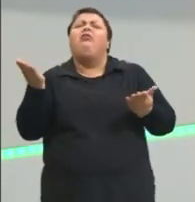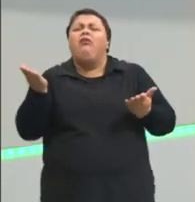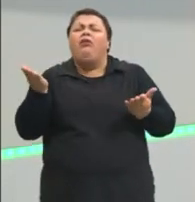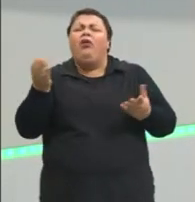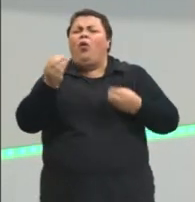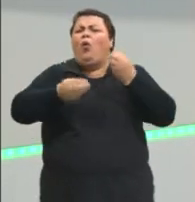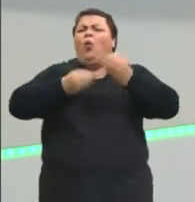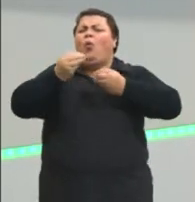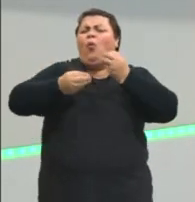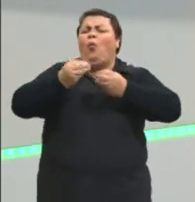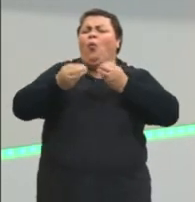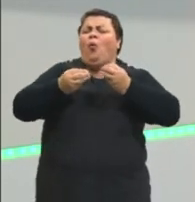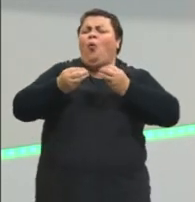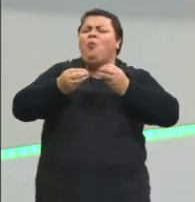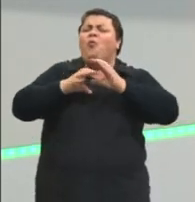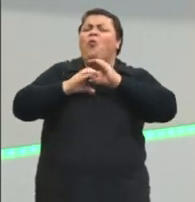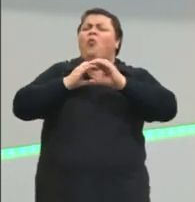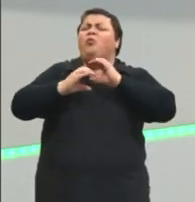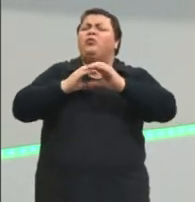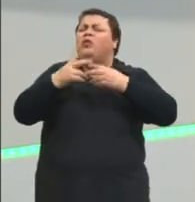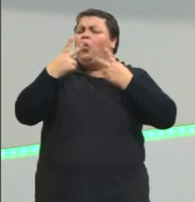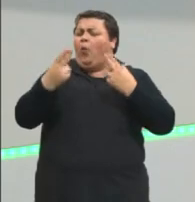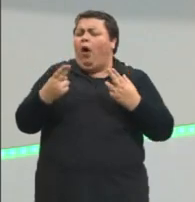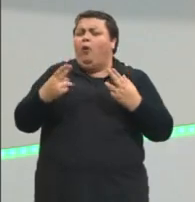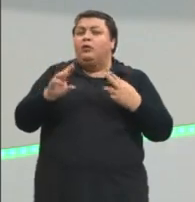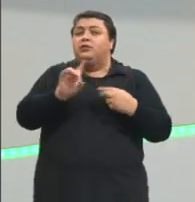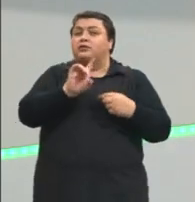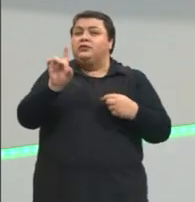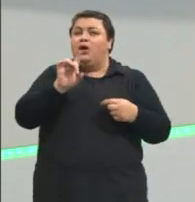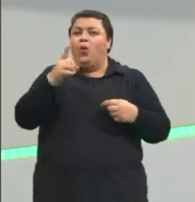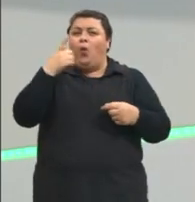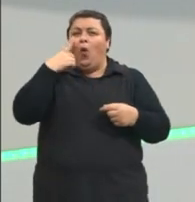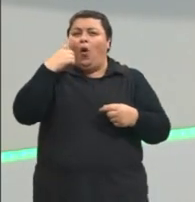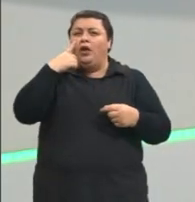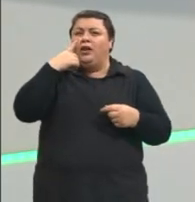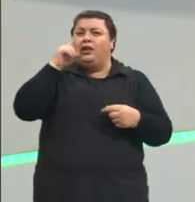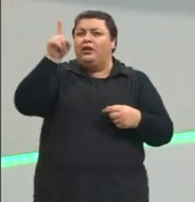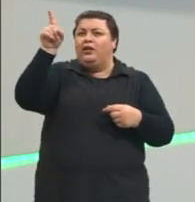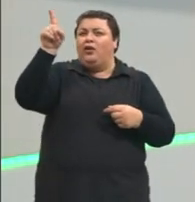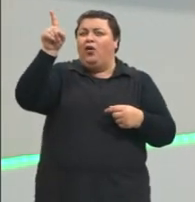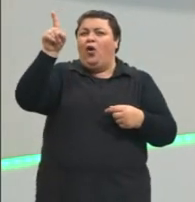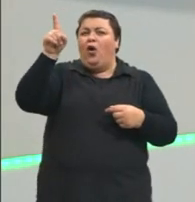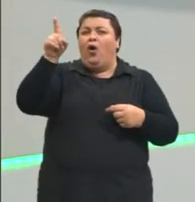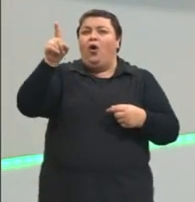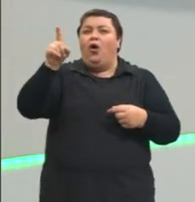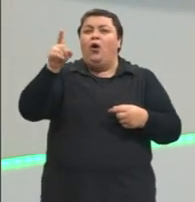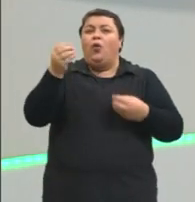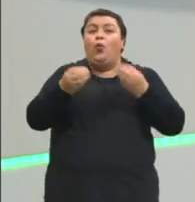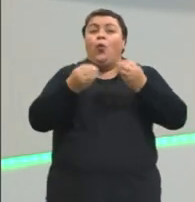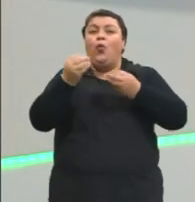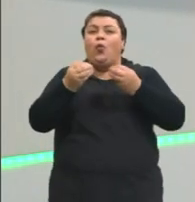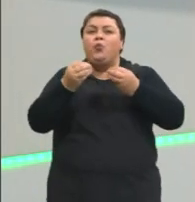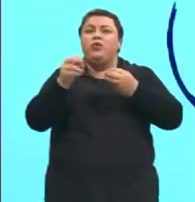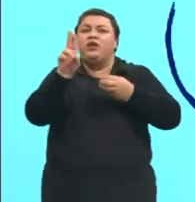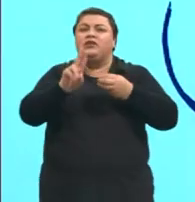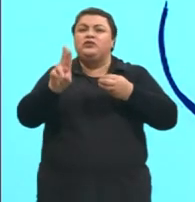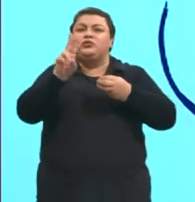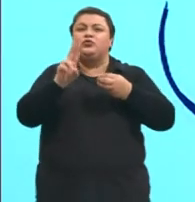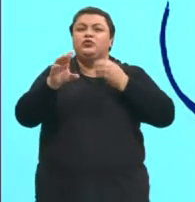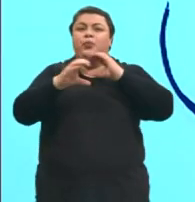comunicam dessa mesma maneira? Não. Olha aqui no cantinho que maneira fantástica que eles têm de comunicação.